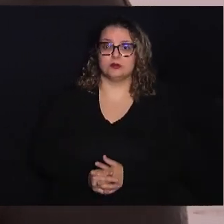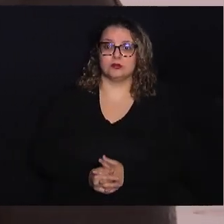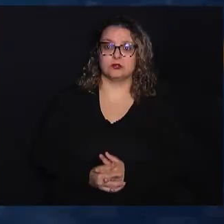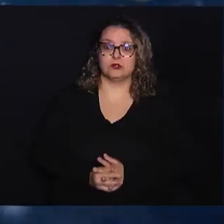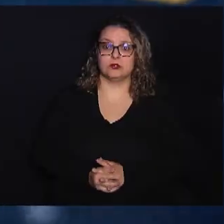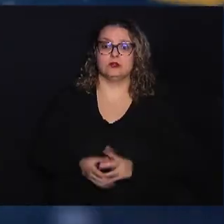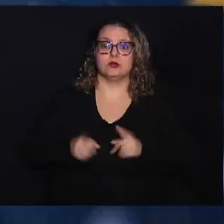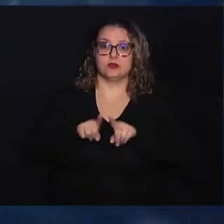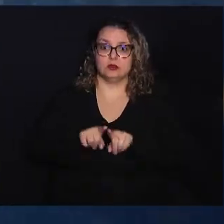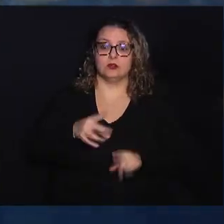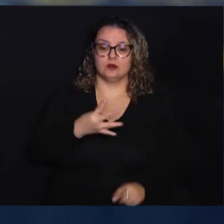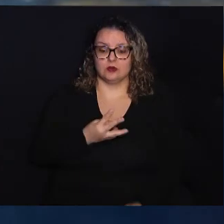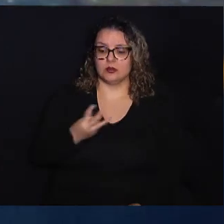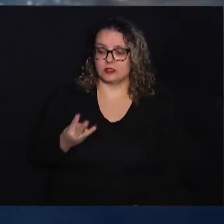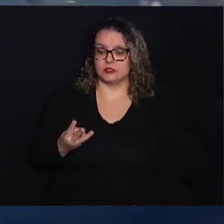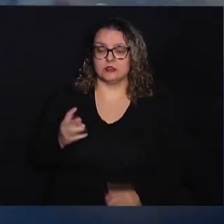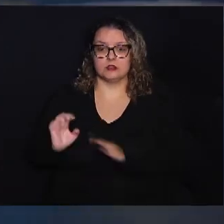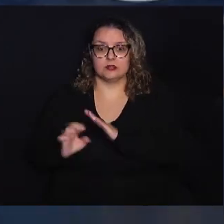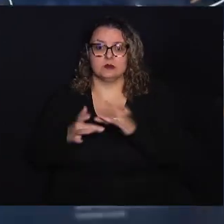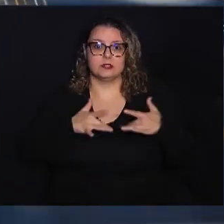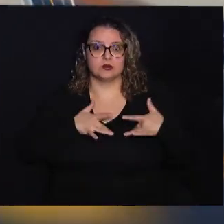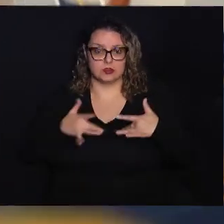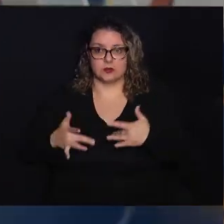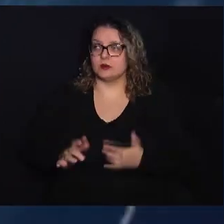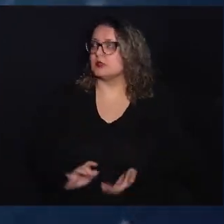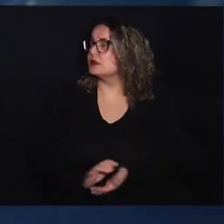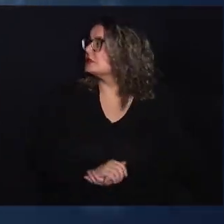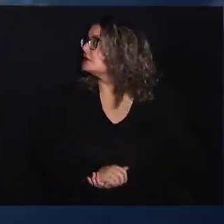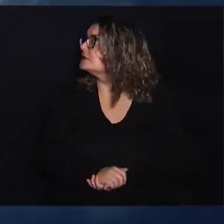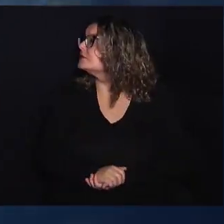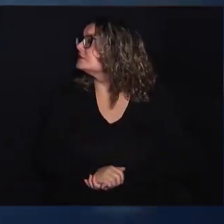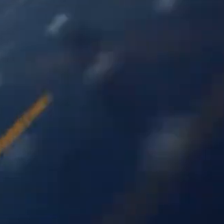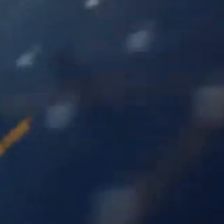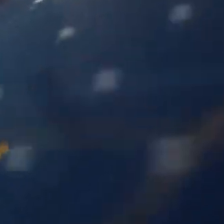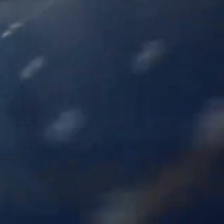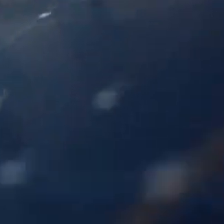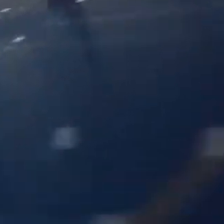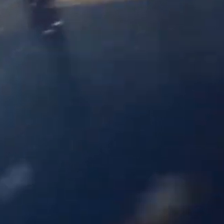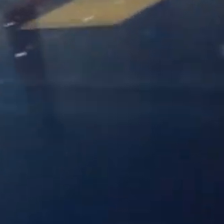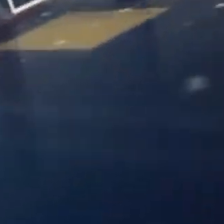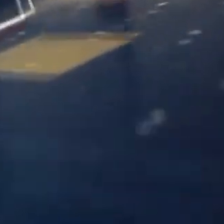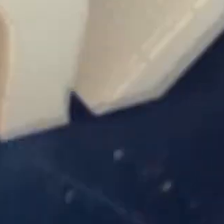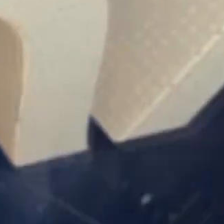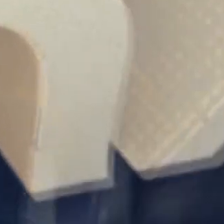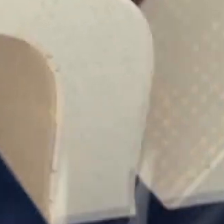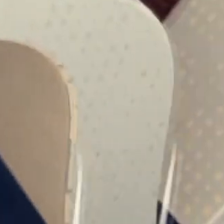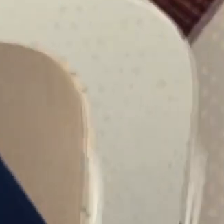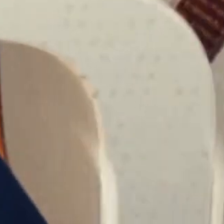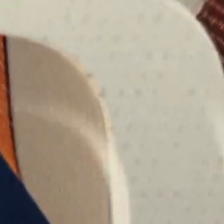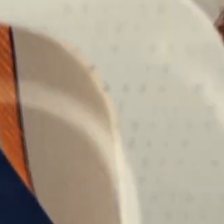doadoras E aí E aí